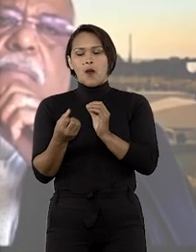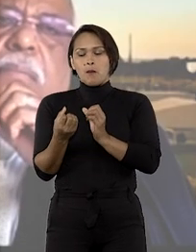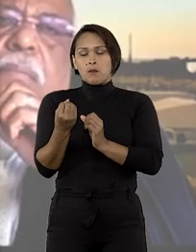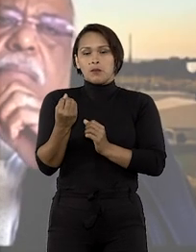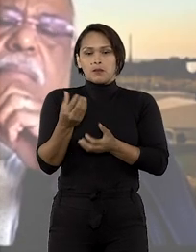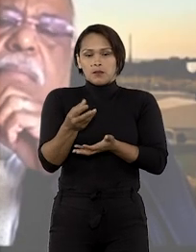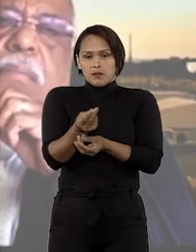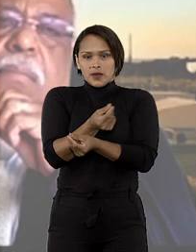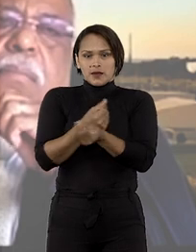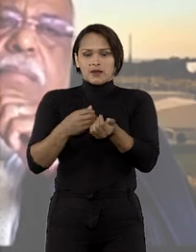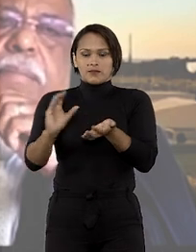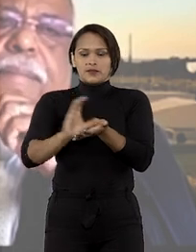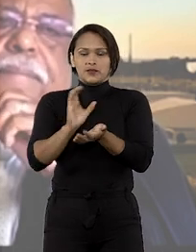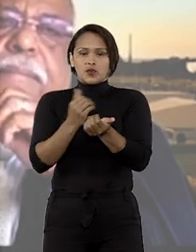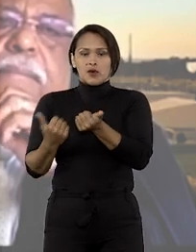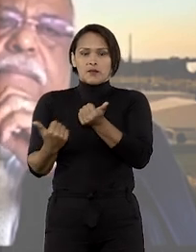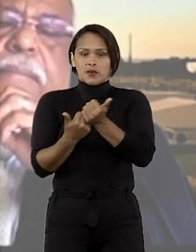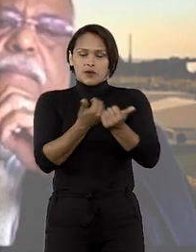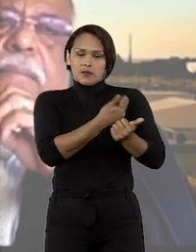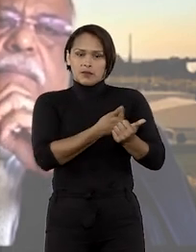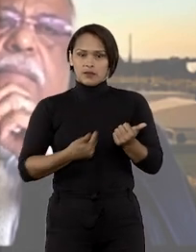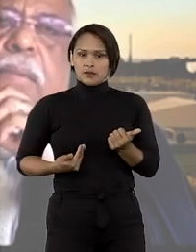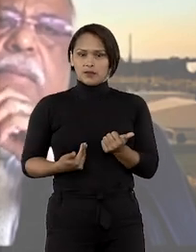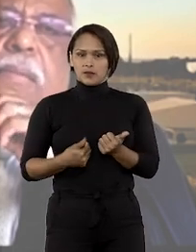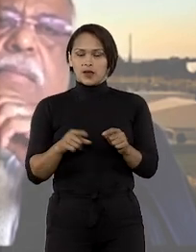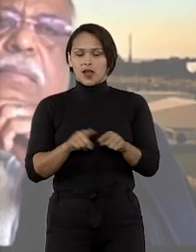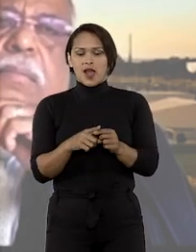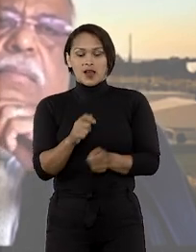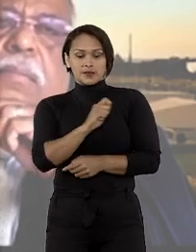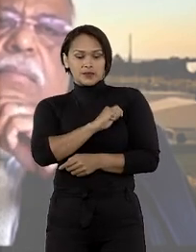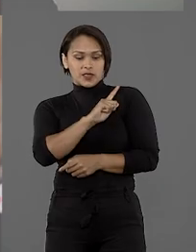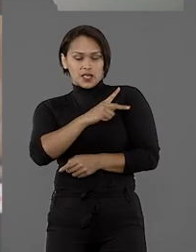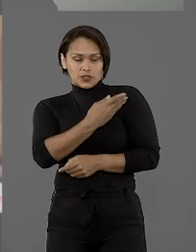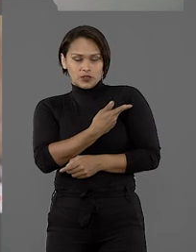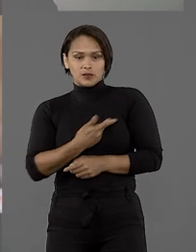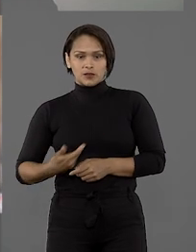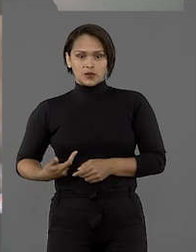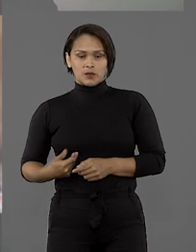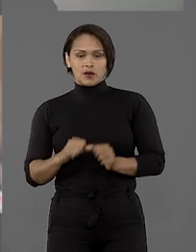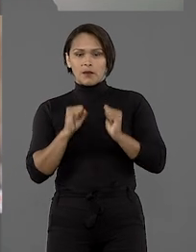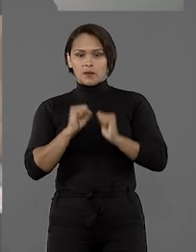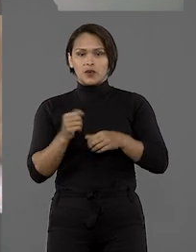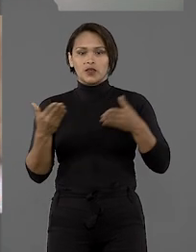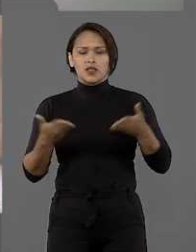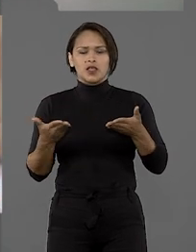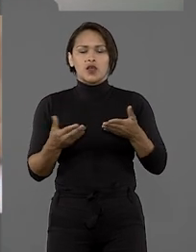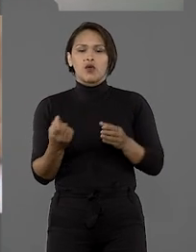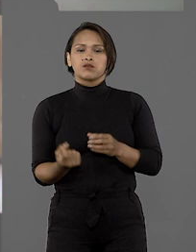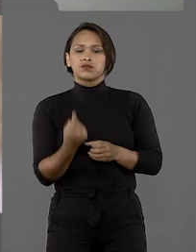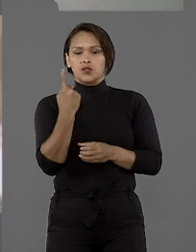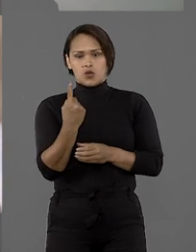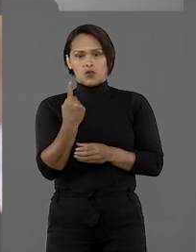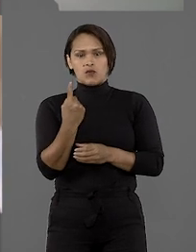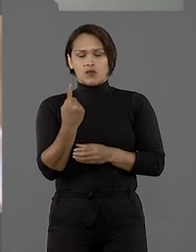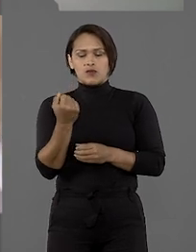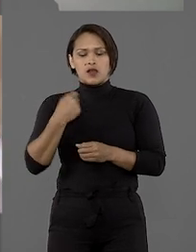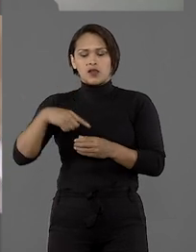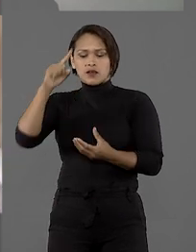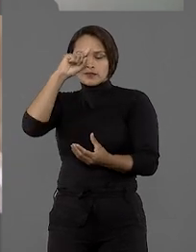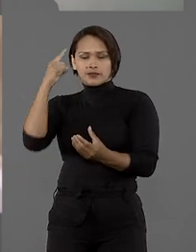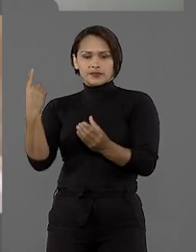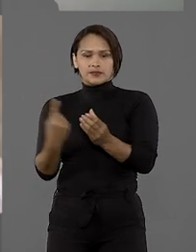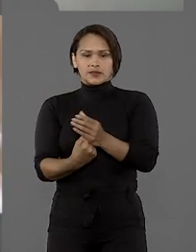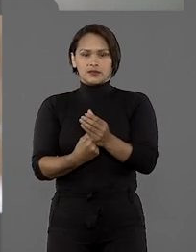benefício ou incentivo público, passou a se equiparar a agente público, podendo dessa forma figurar sozinho no polo